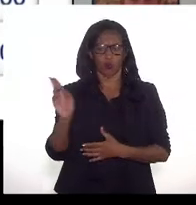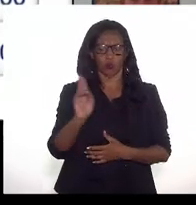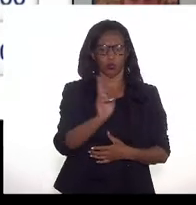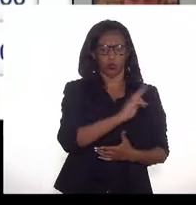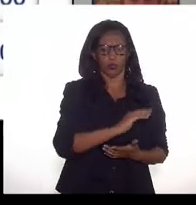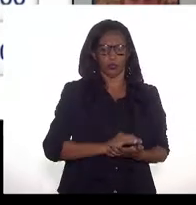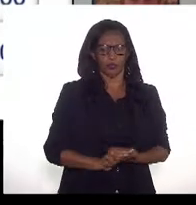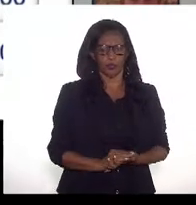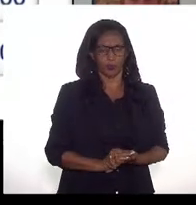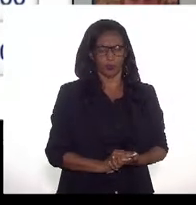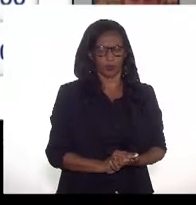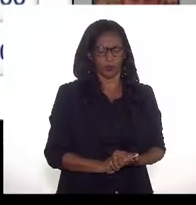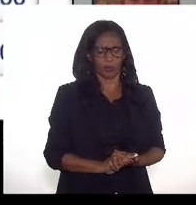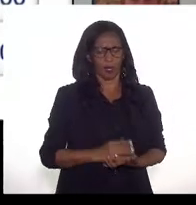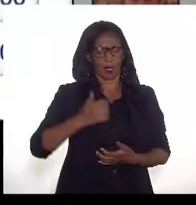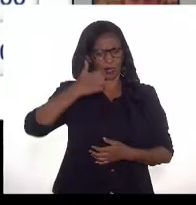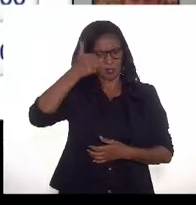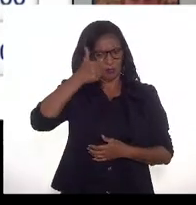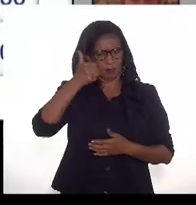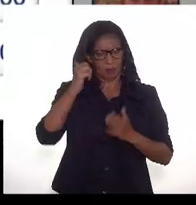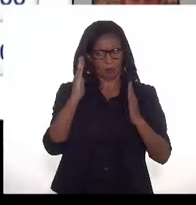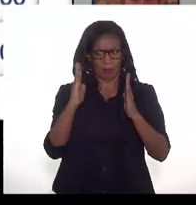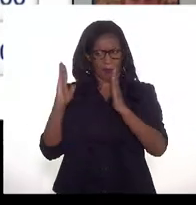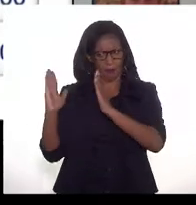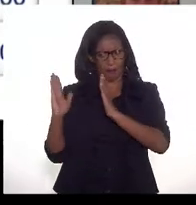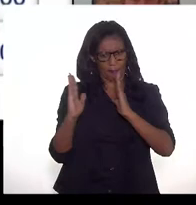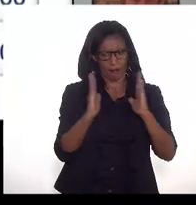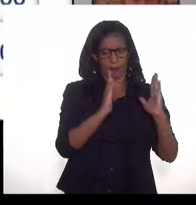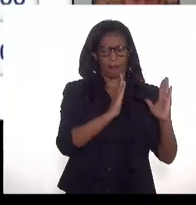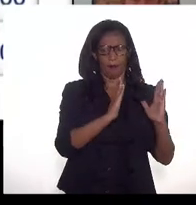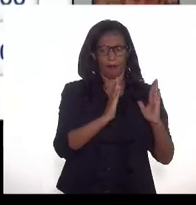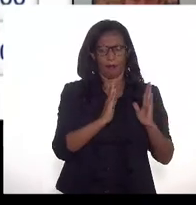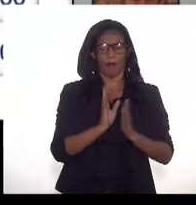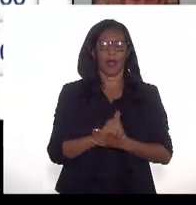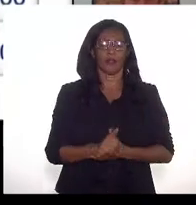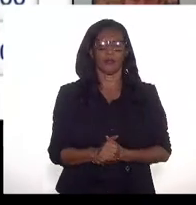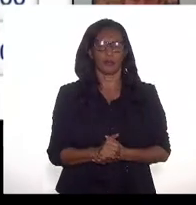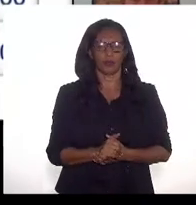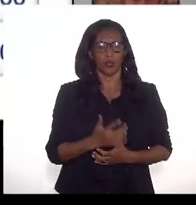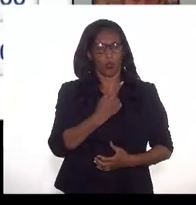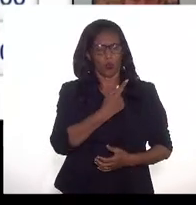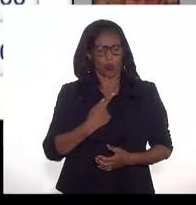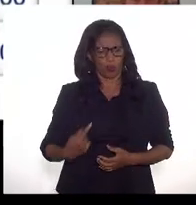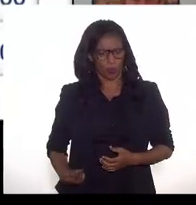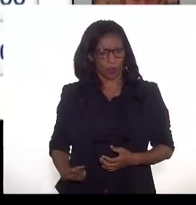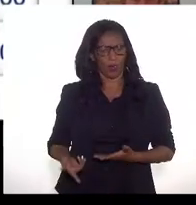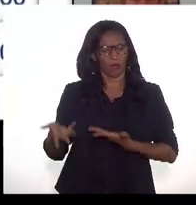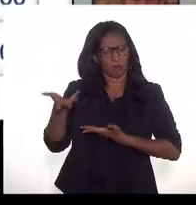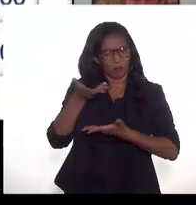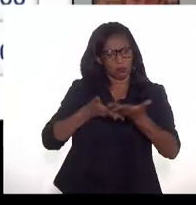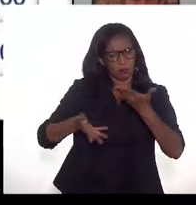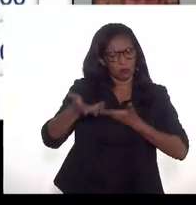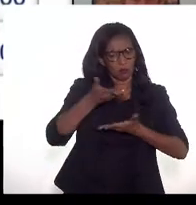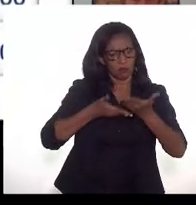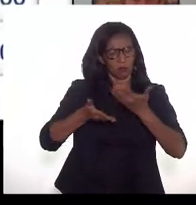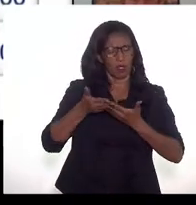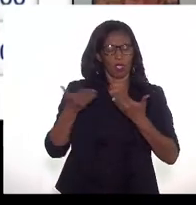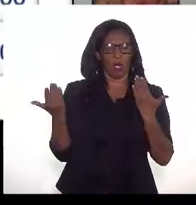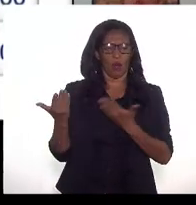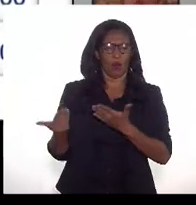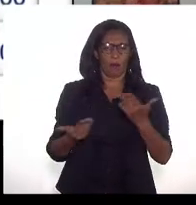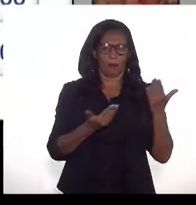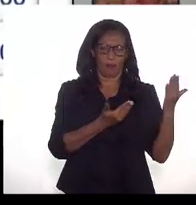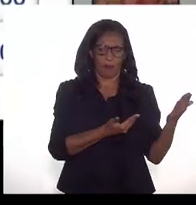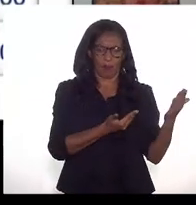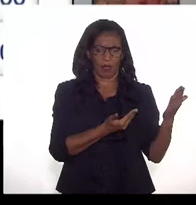parte, tendo como foco a participação dos governamentais. Eu vou passar a palavra para a